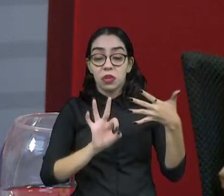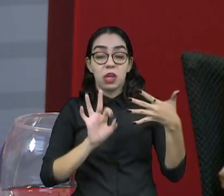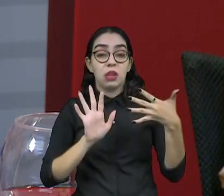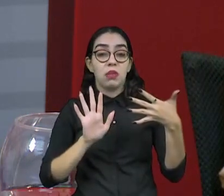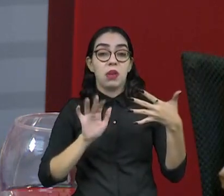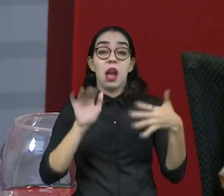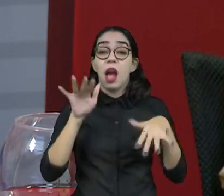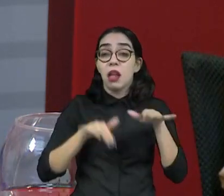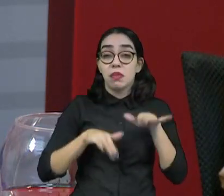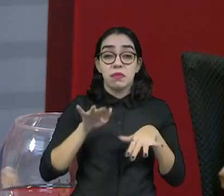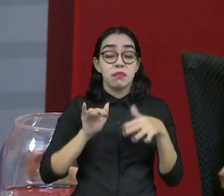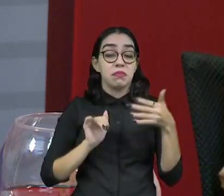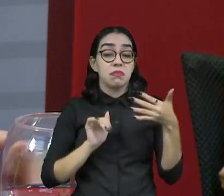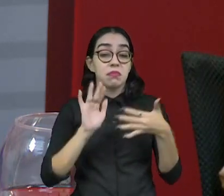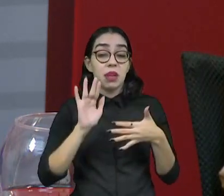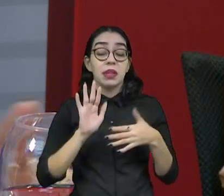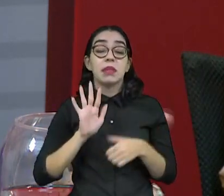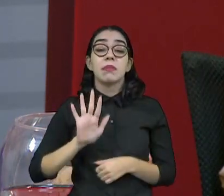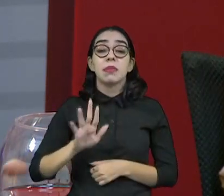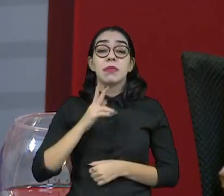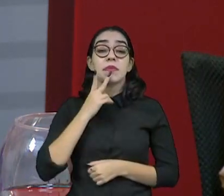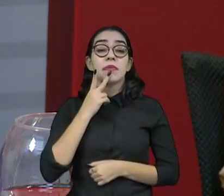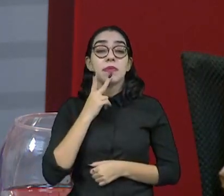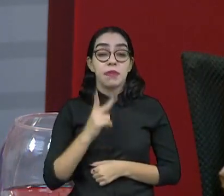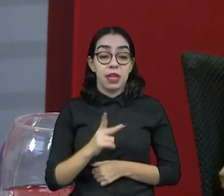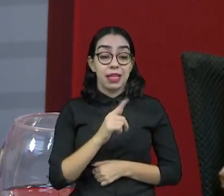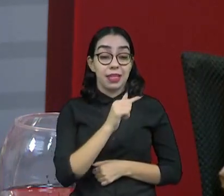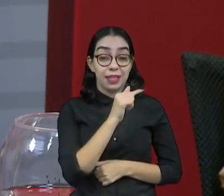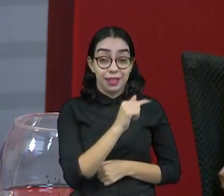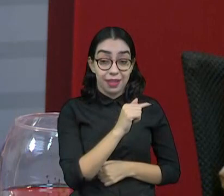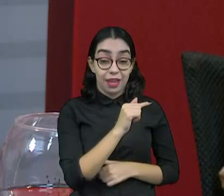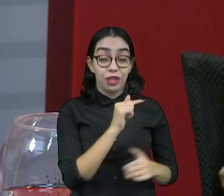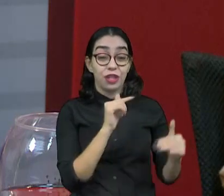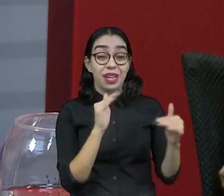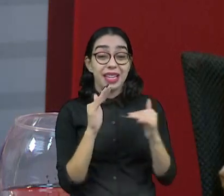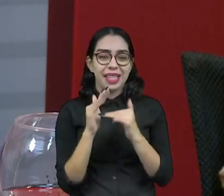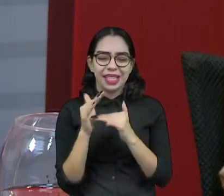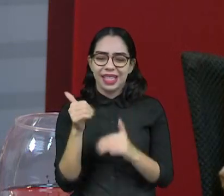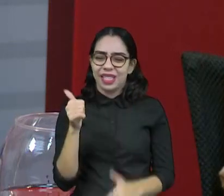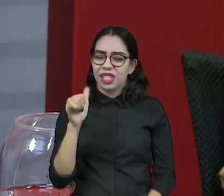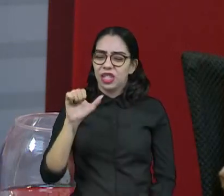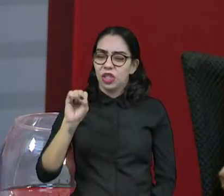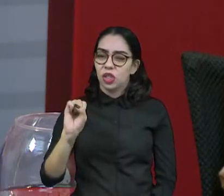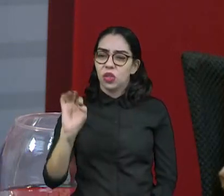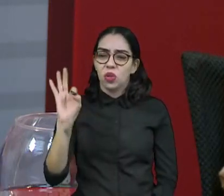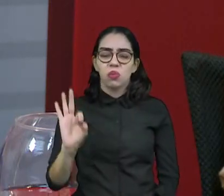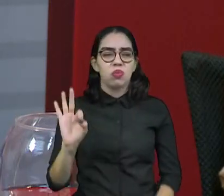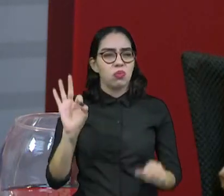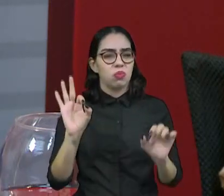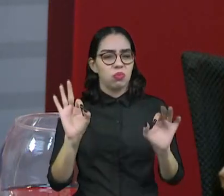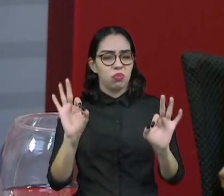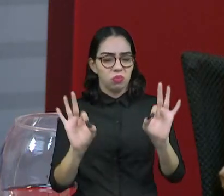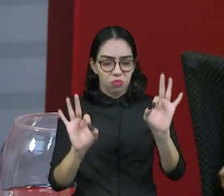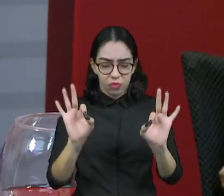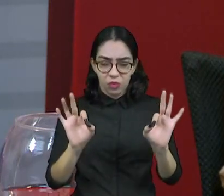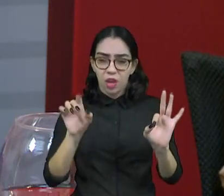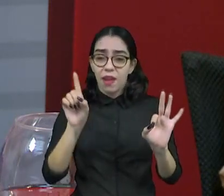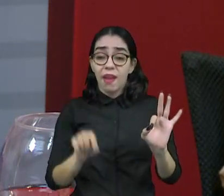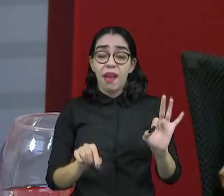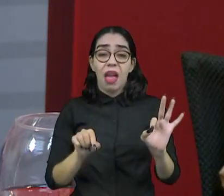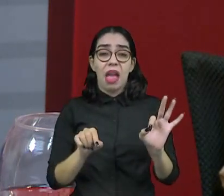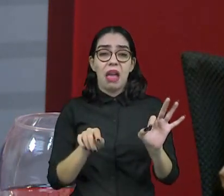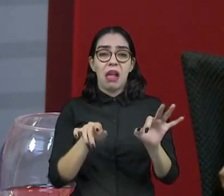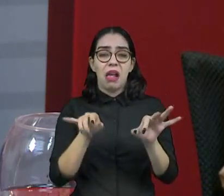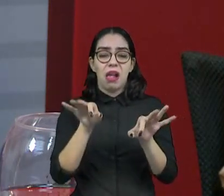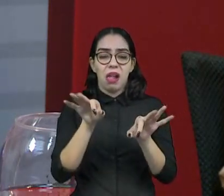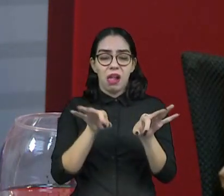bem mais. Só que surgiu desse, quando você chega de sete a dezoito, surgiu a ideia, o que está acontecendo? Estão manipulando dados? Não estão? Só que essa